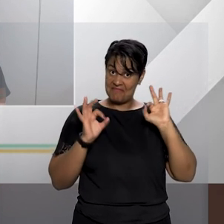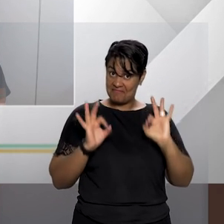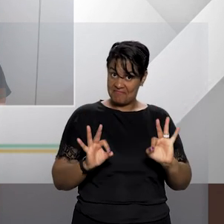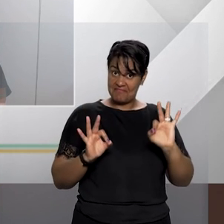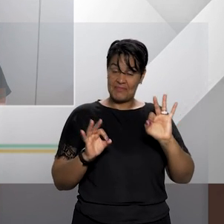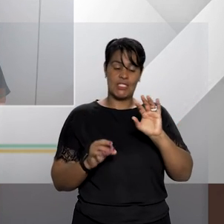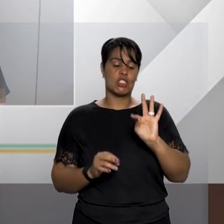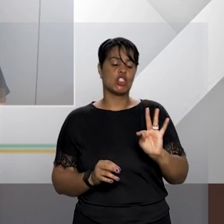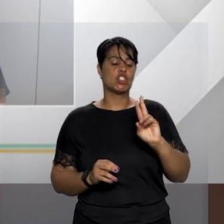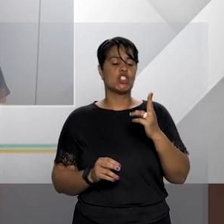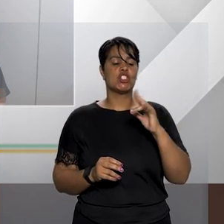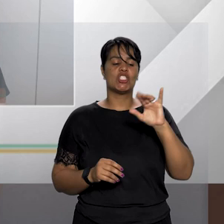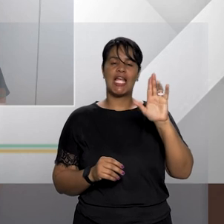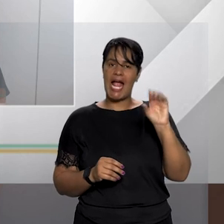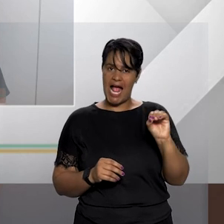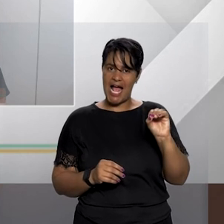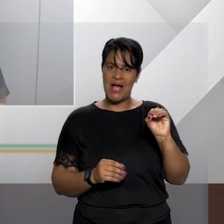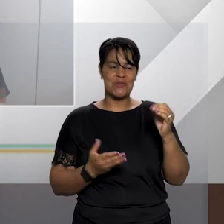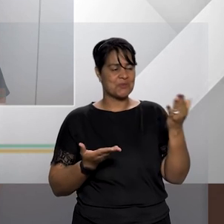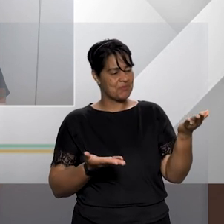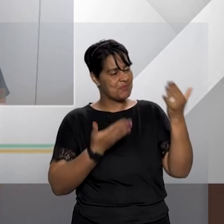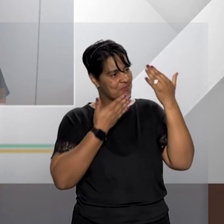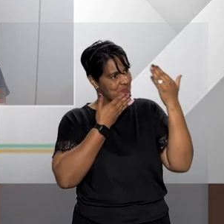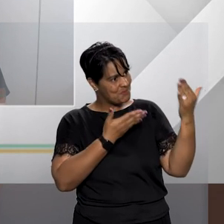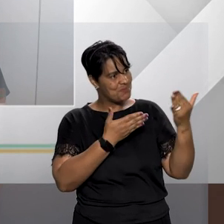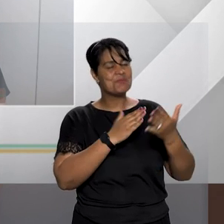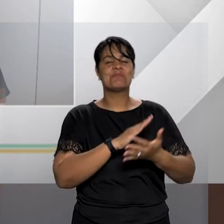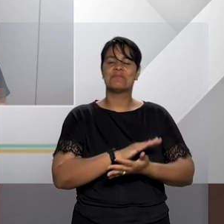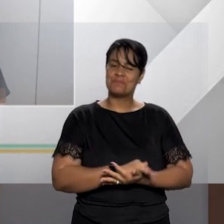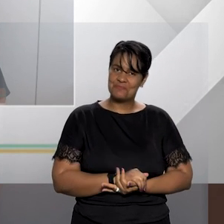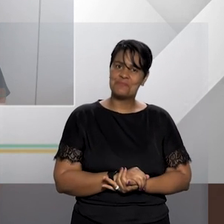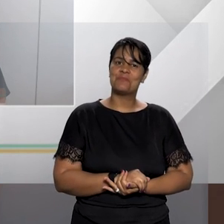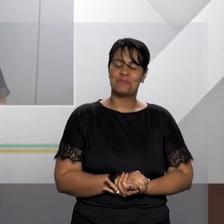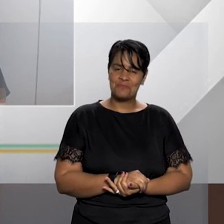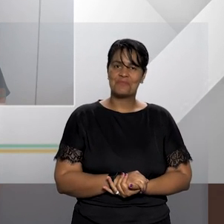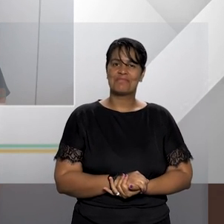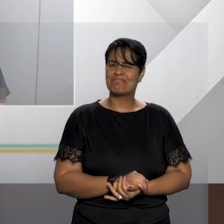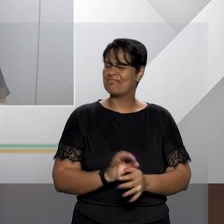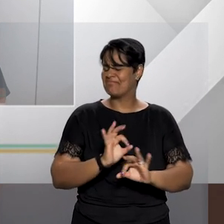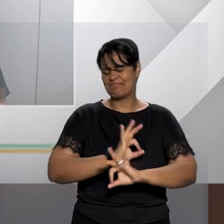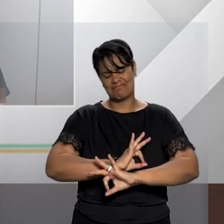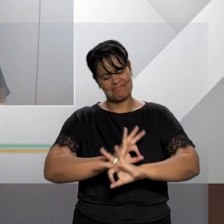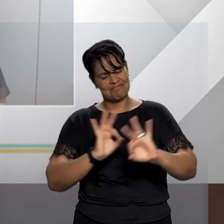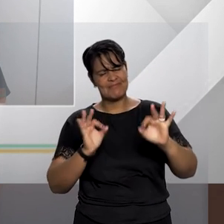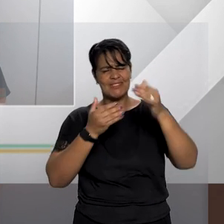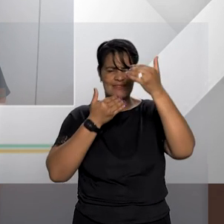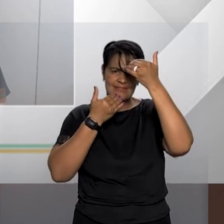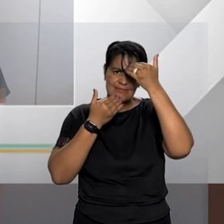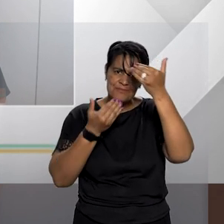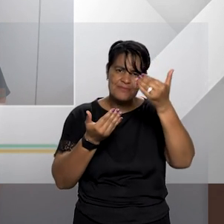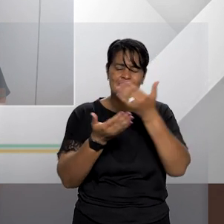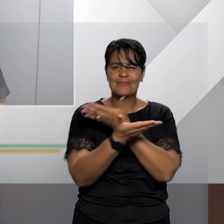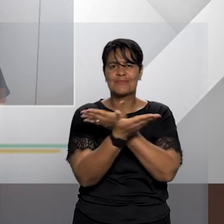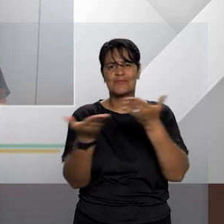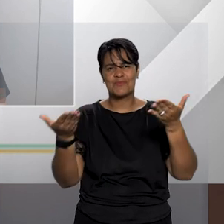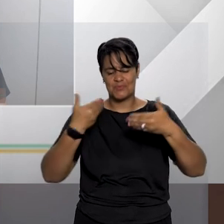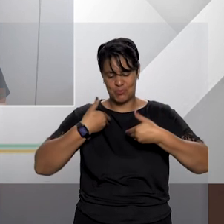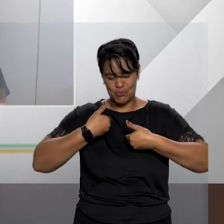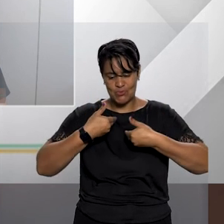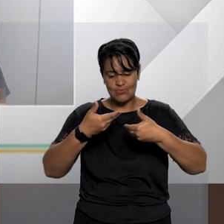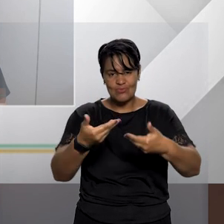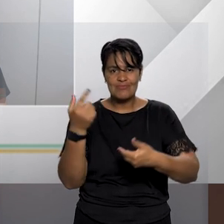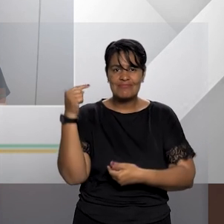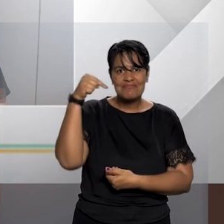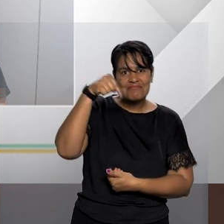obrigado Fátima pelo convite obrigada doutora Amine por dividir essa mesa virtual